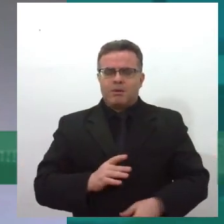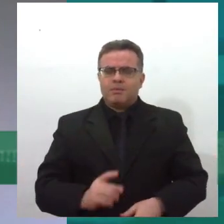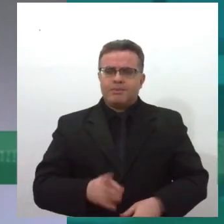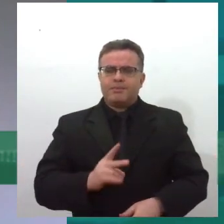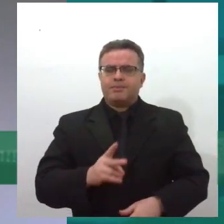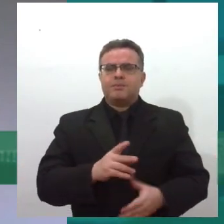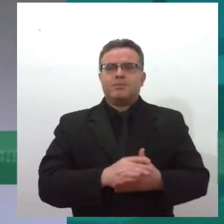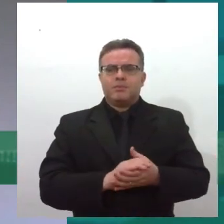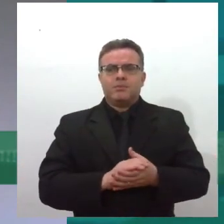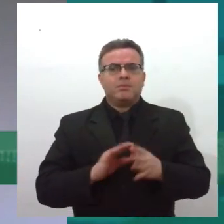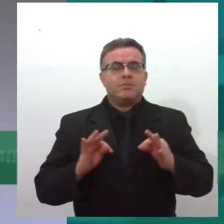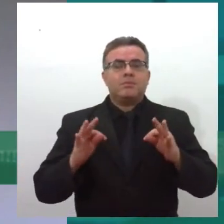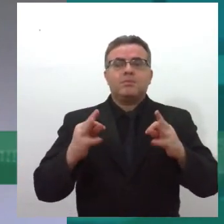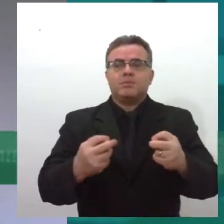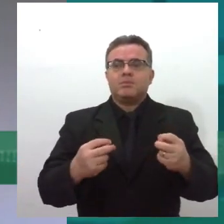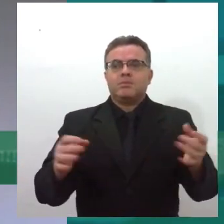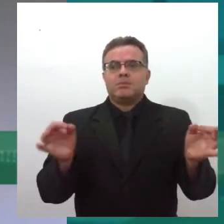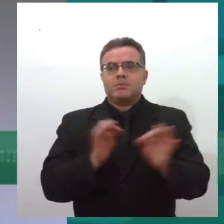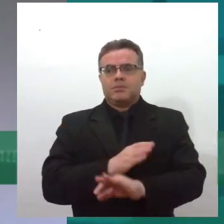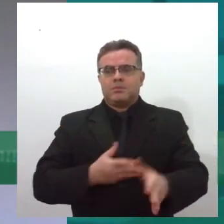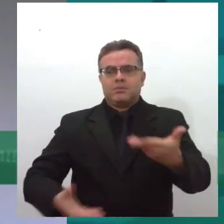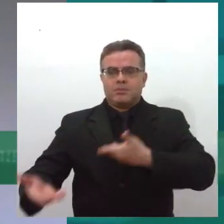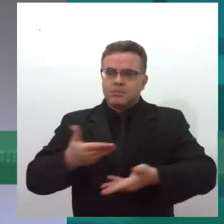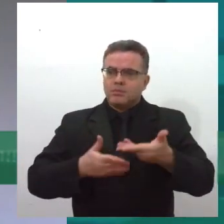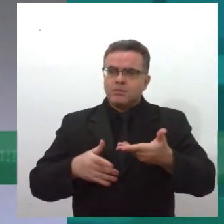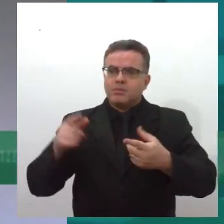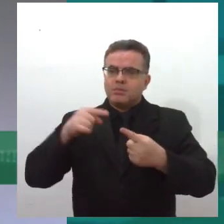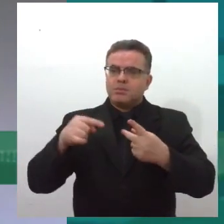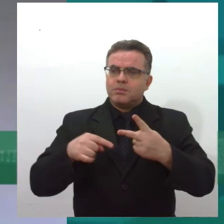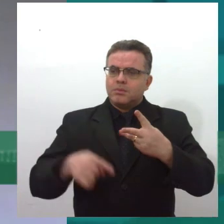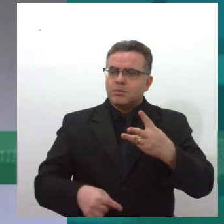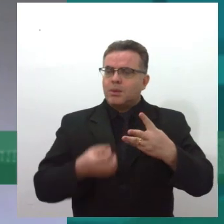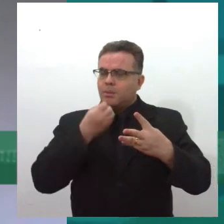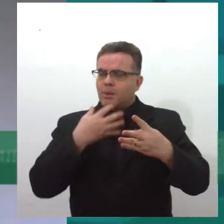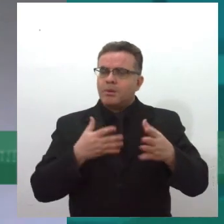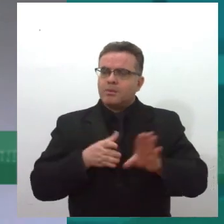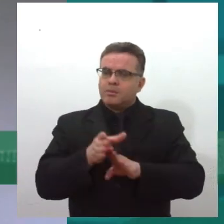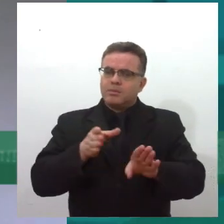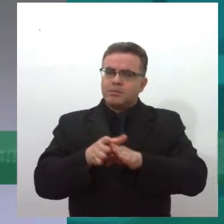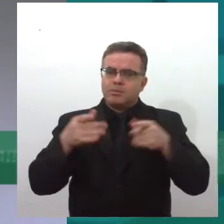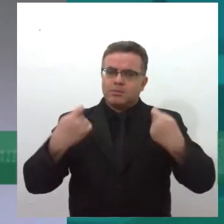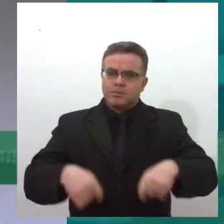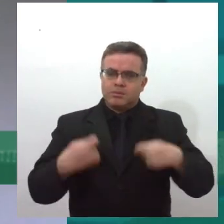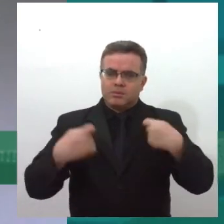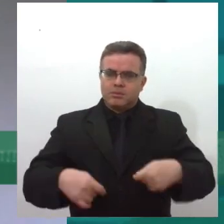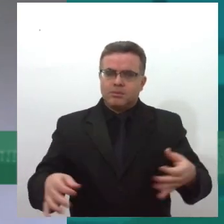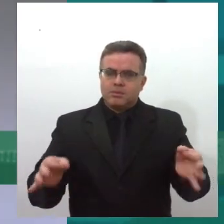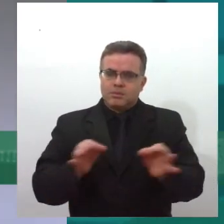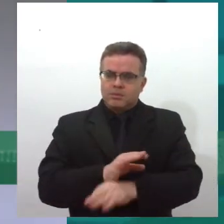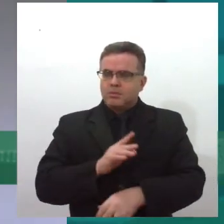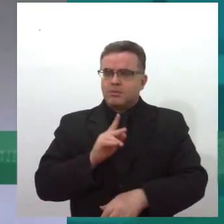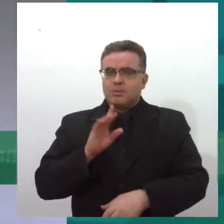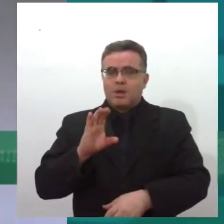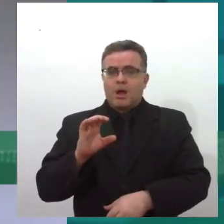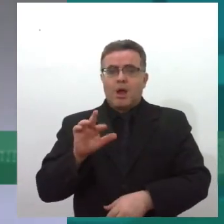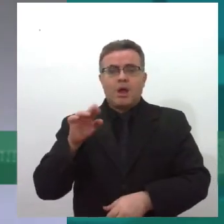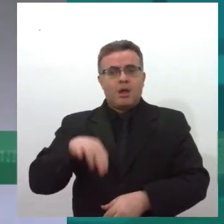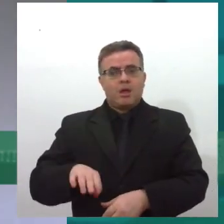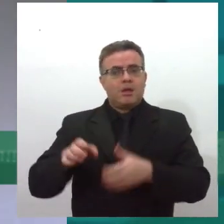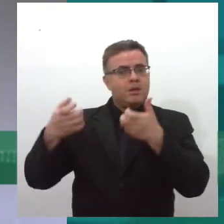mas com toda, né, a seriedade de que esses assuntos necessitam, né, e a Karen mencionou muito bem os aspectos